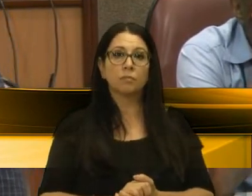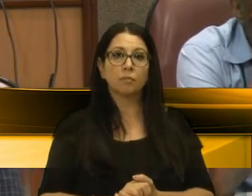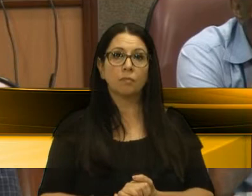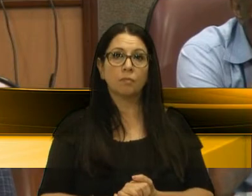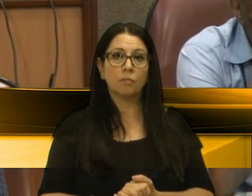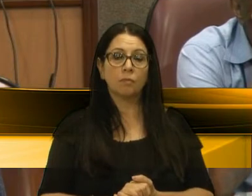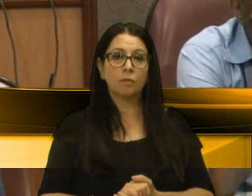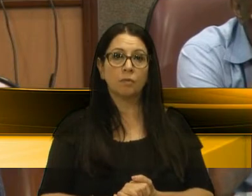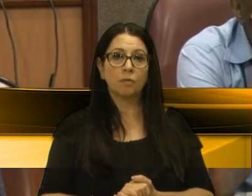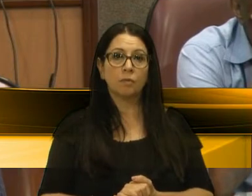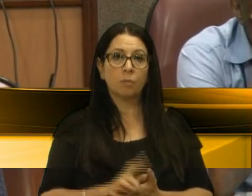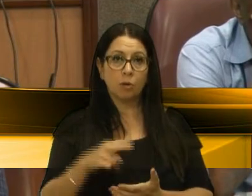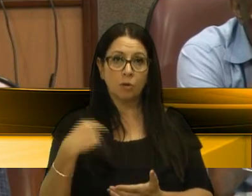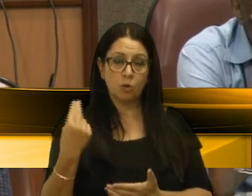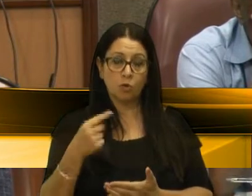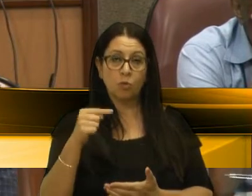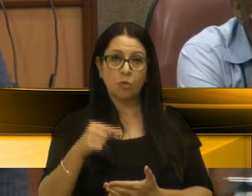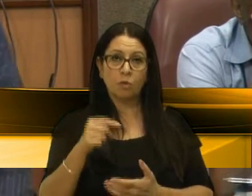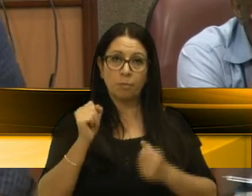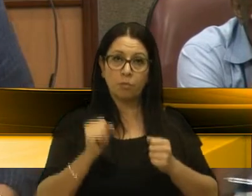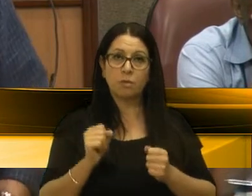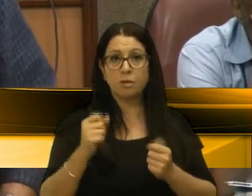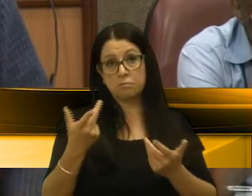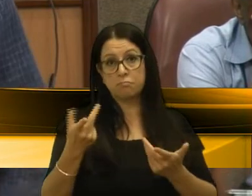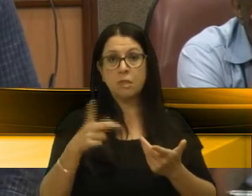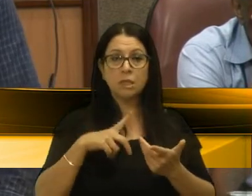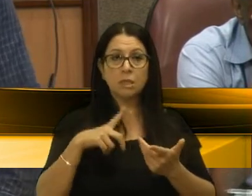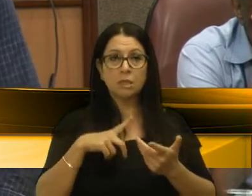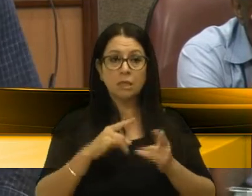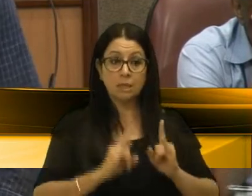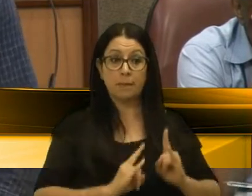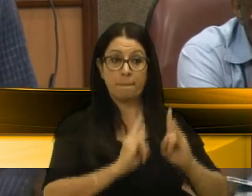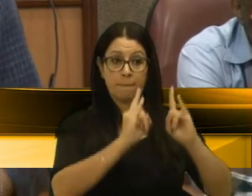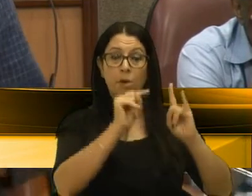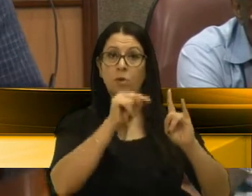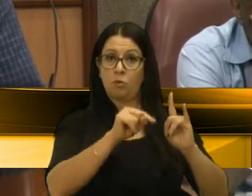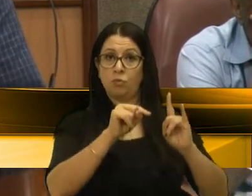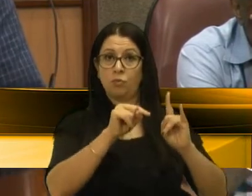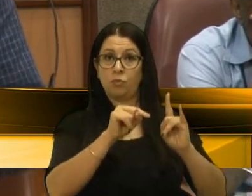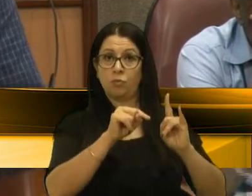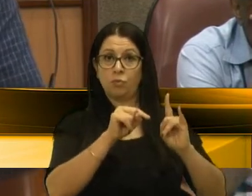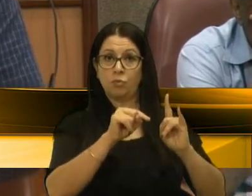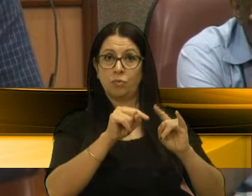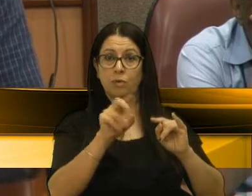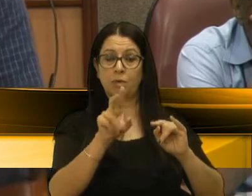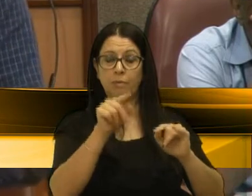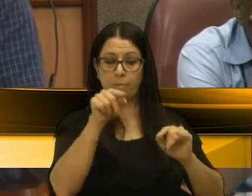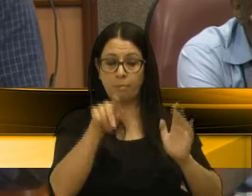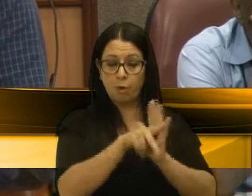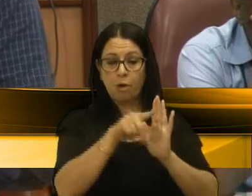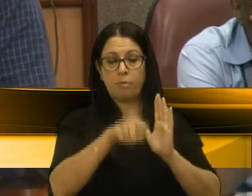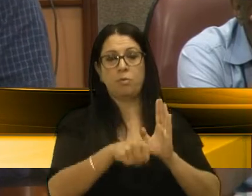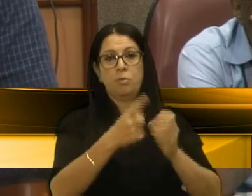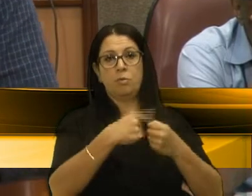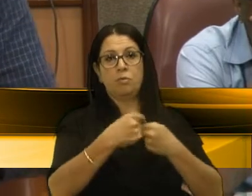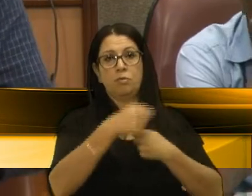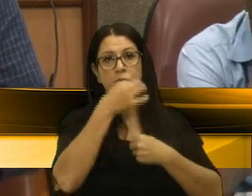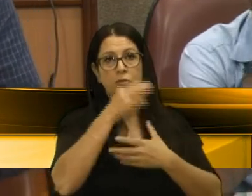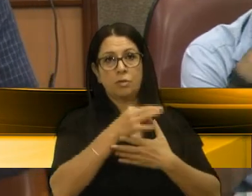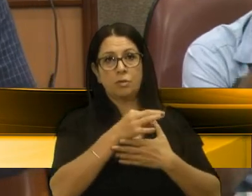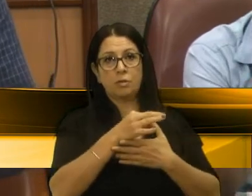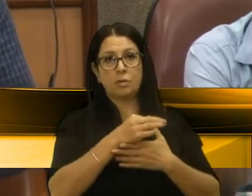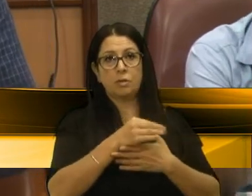pudéssemos ter esse prédio em nome da municipalidade, com o seu